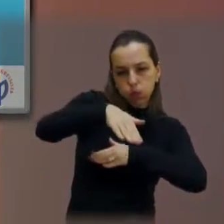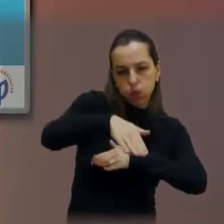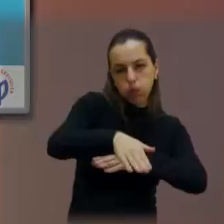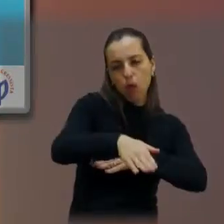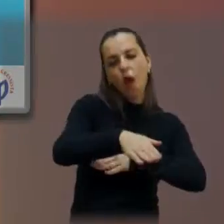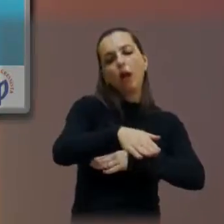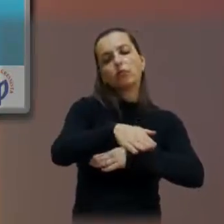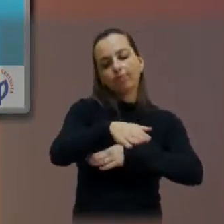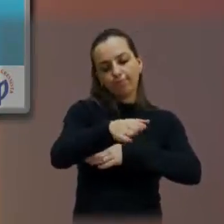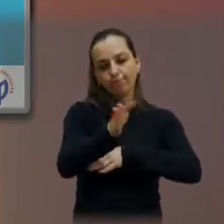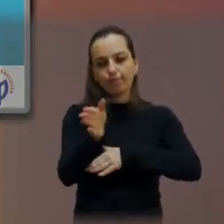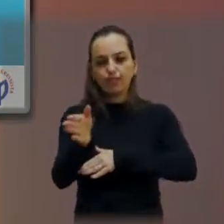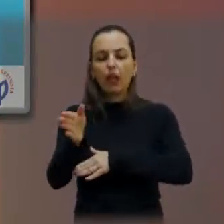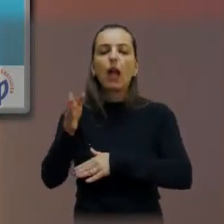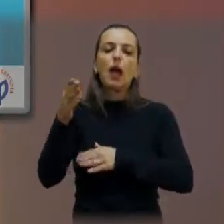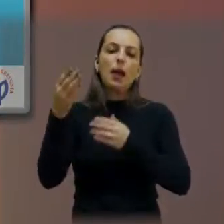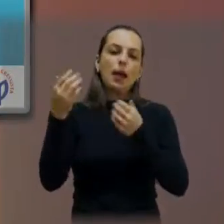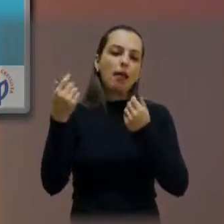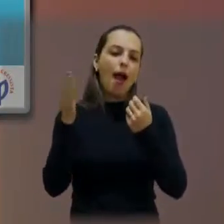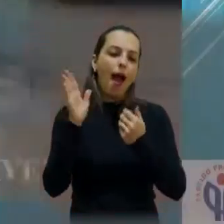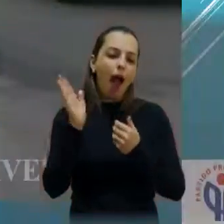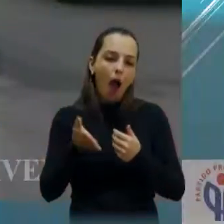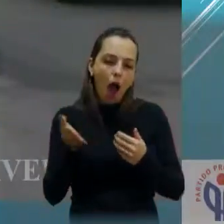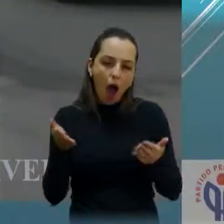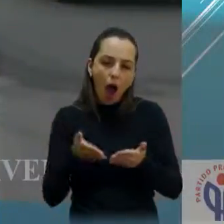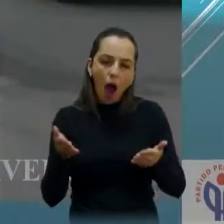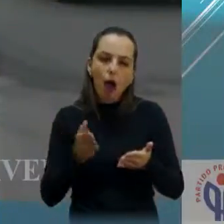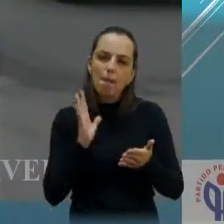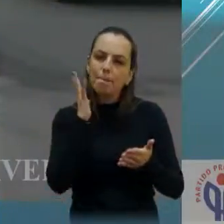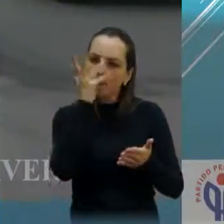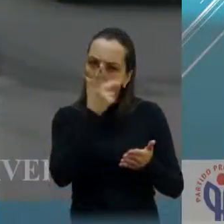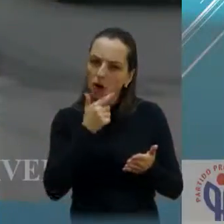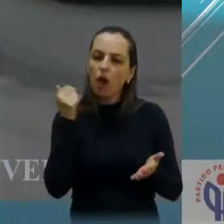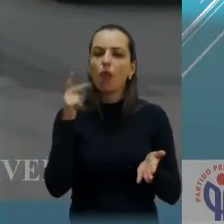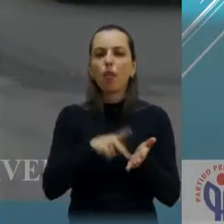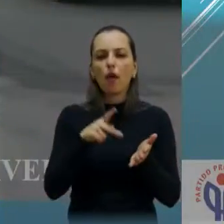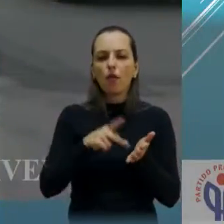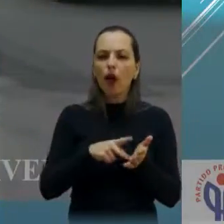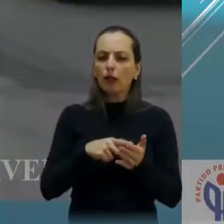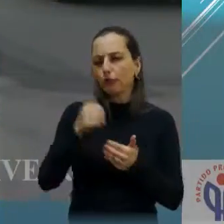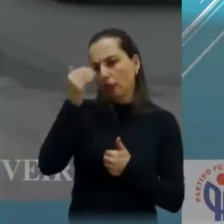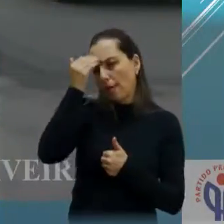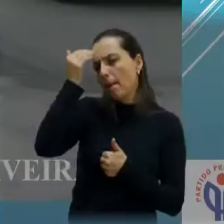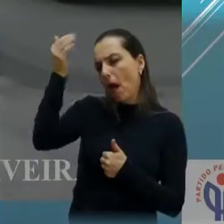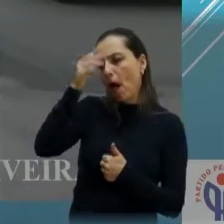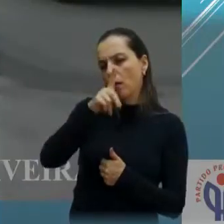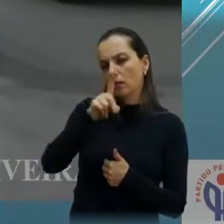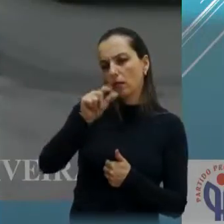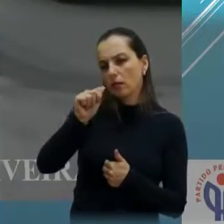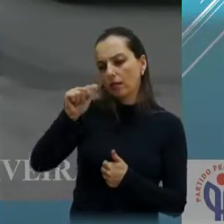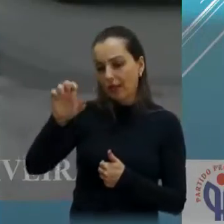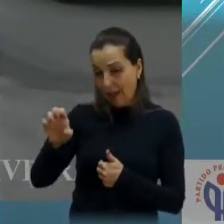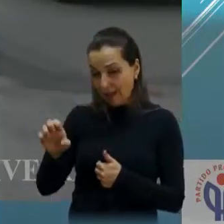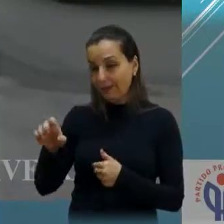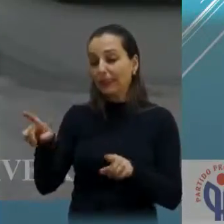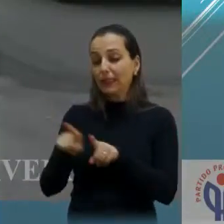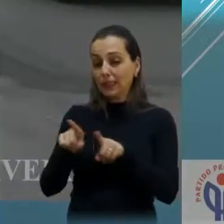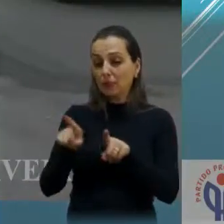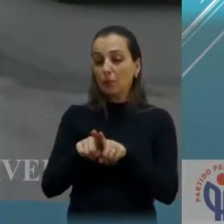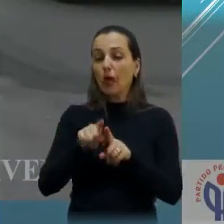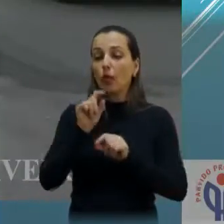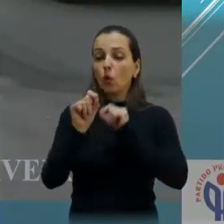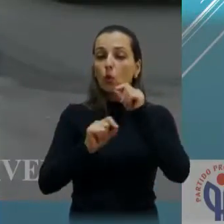já pega a via, está ficando muito bonito. Quero enaltecer ao DAE, ao doutor